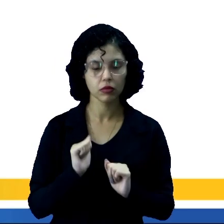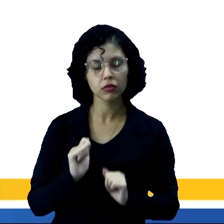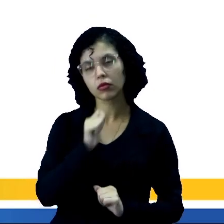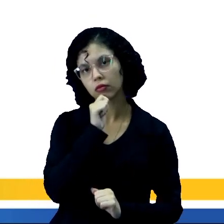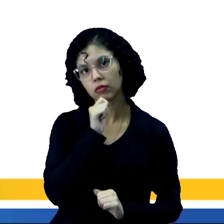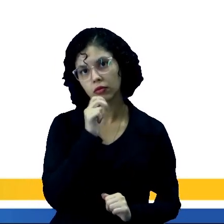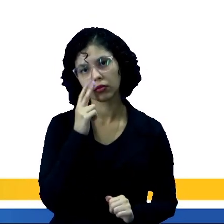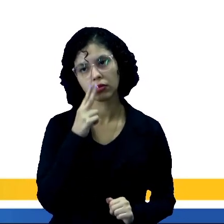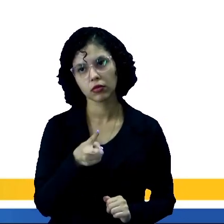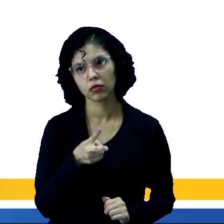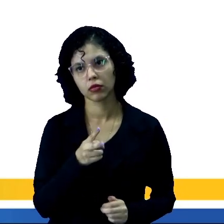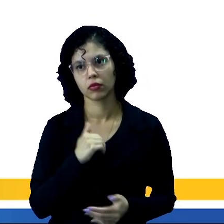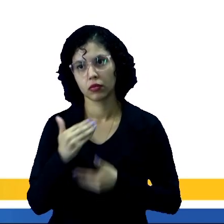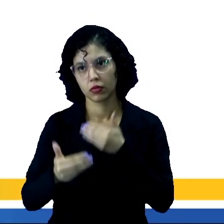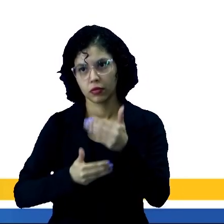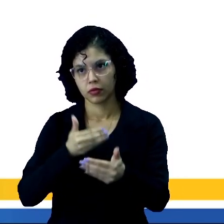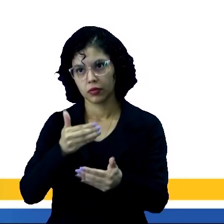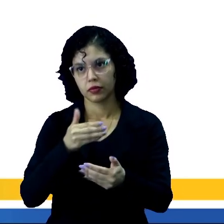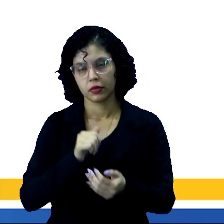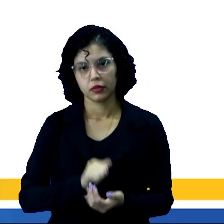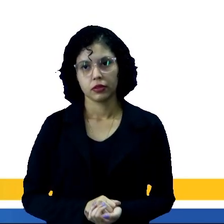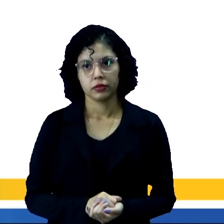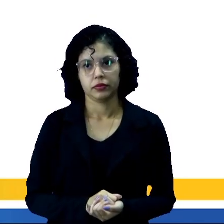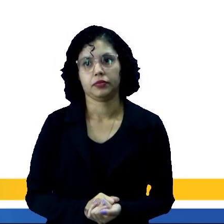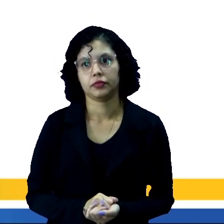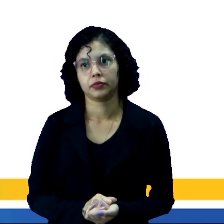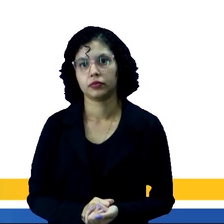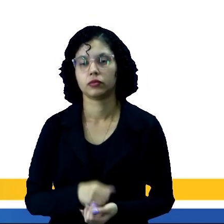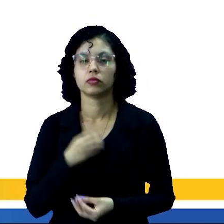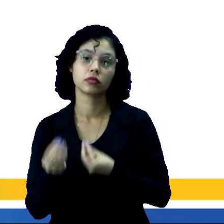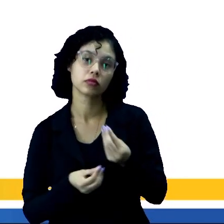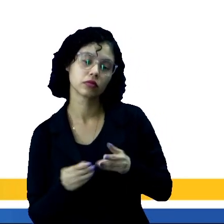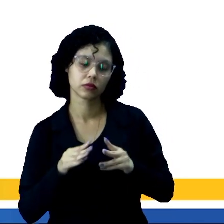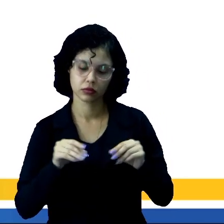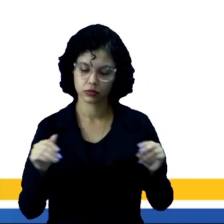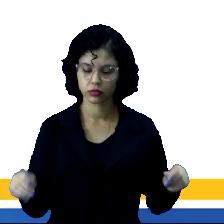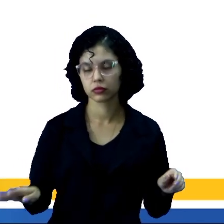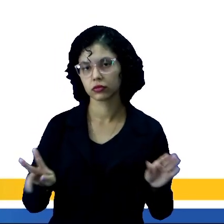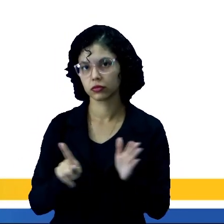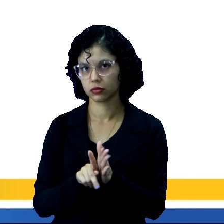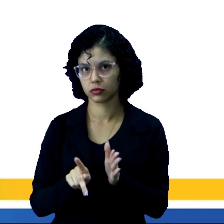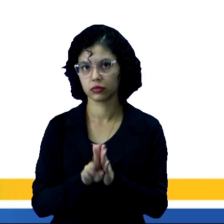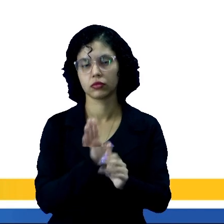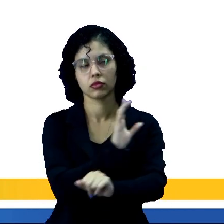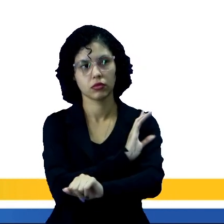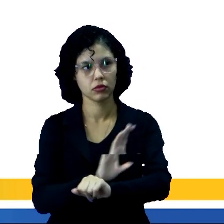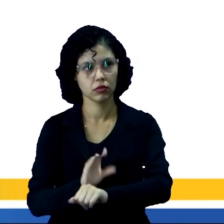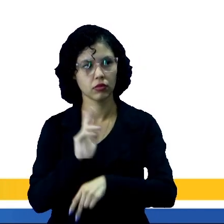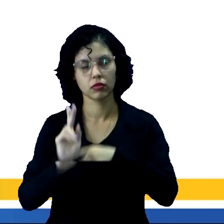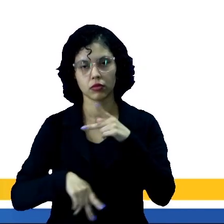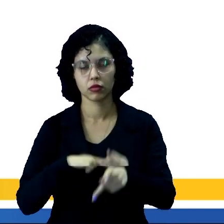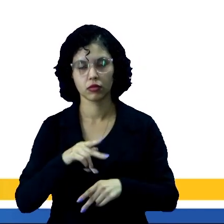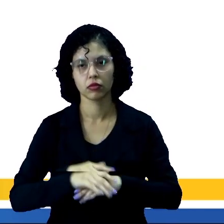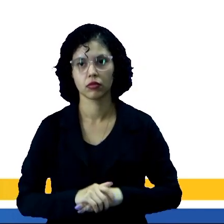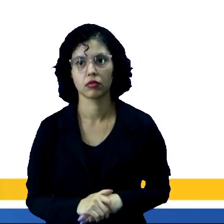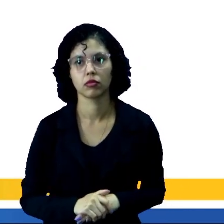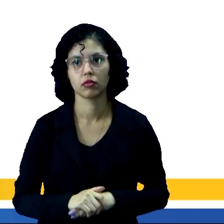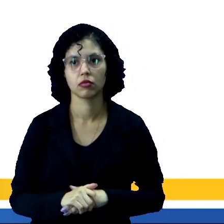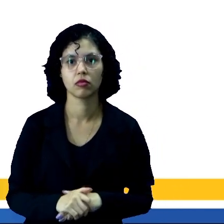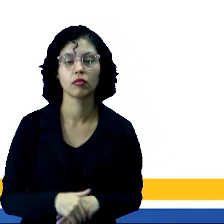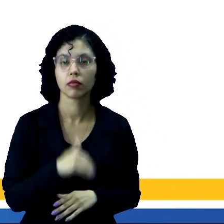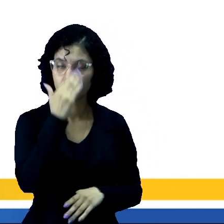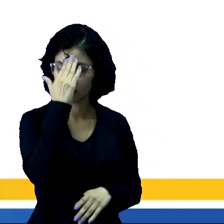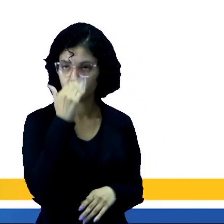observar um processo predatório, tanto da terra quanto cultural também desses povos, visto que nós